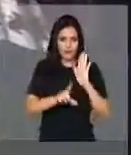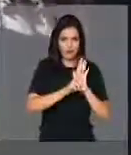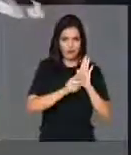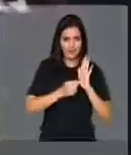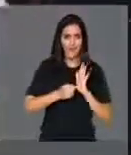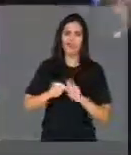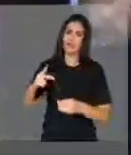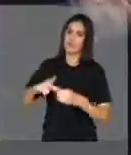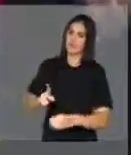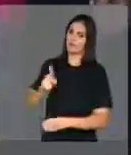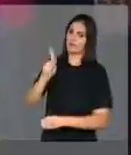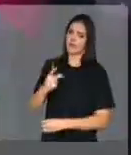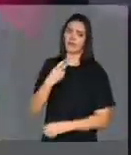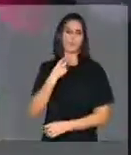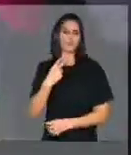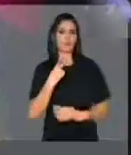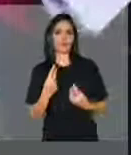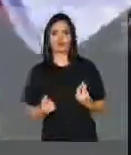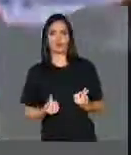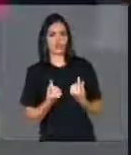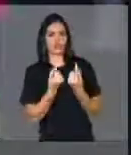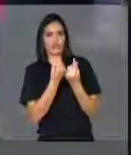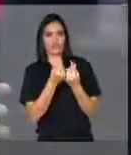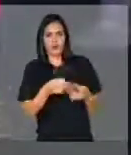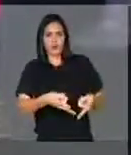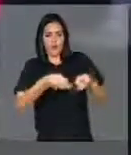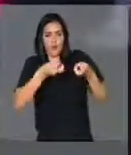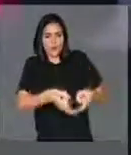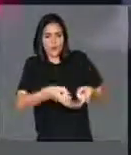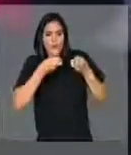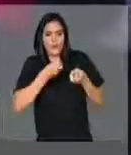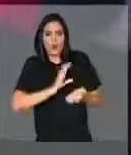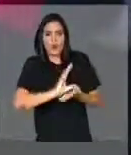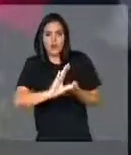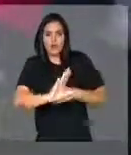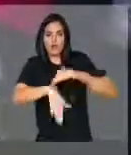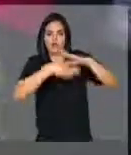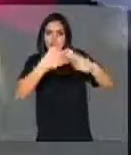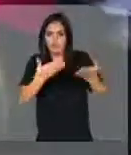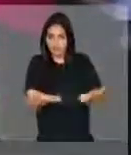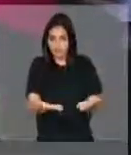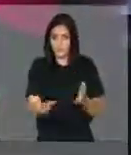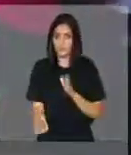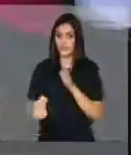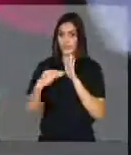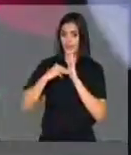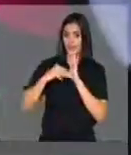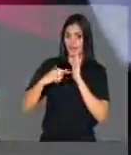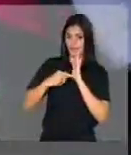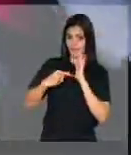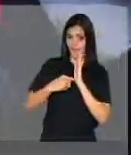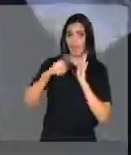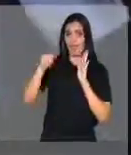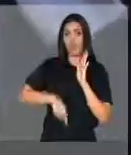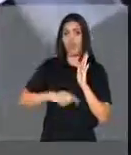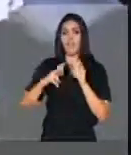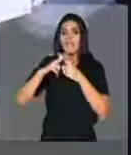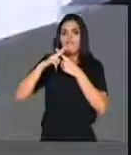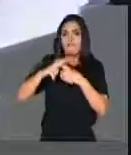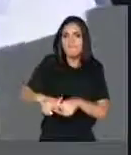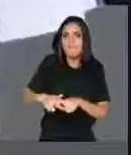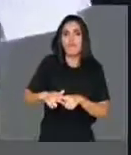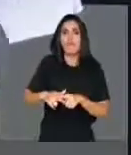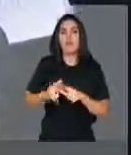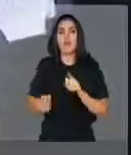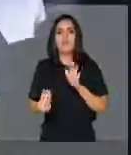Petrobras não tem condições financeiras de fazer a exploração e os investimentos. Essa emenda, que é uma emenda de correção,